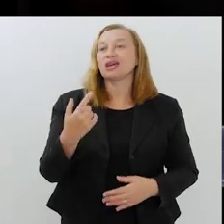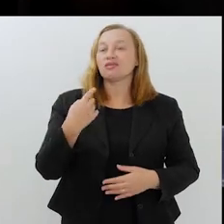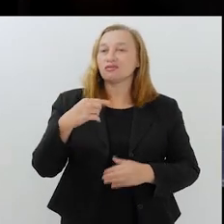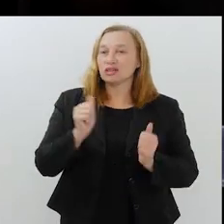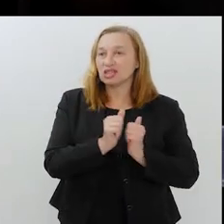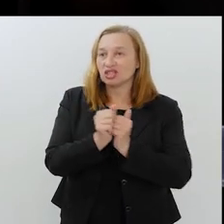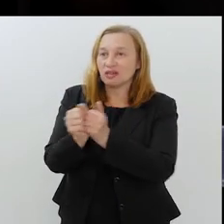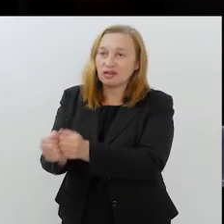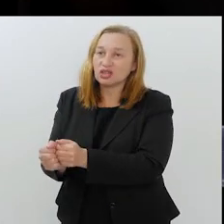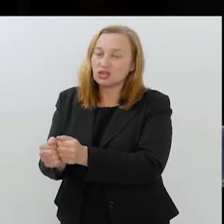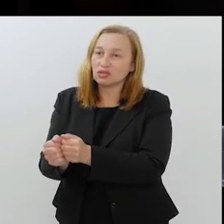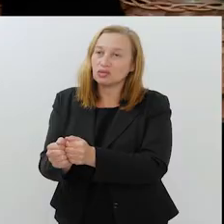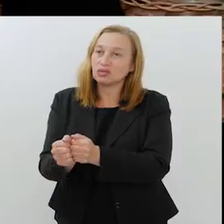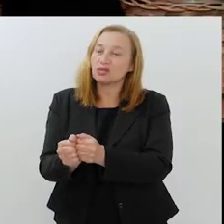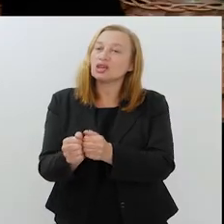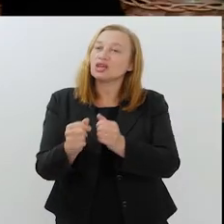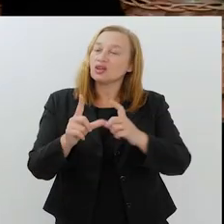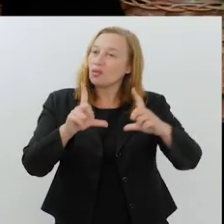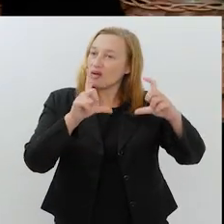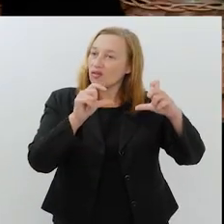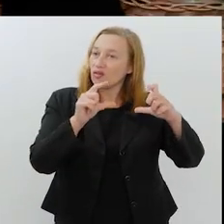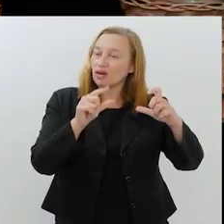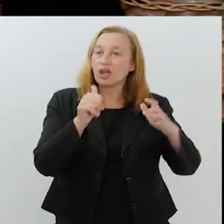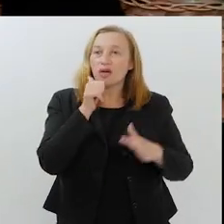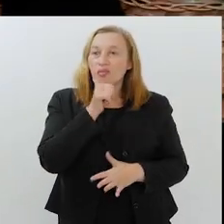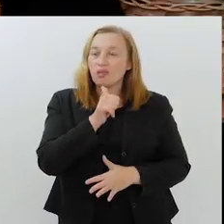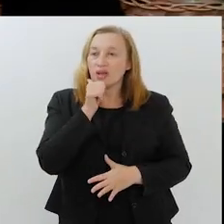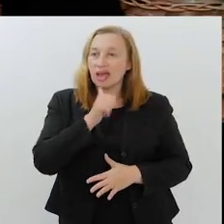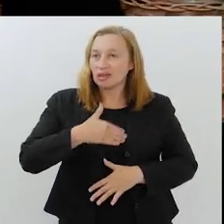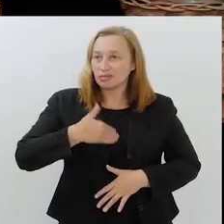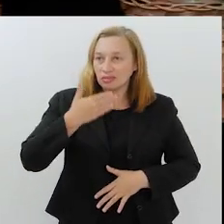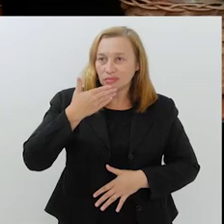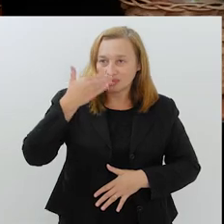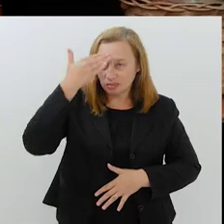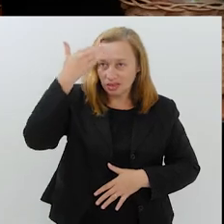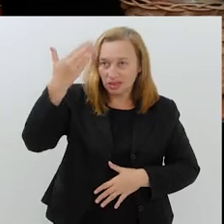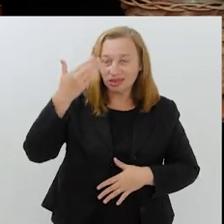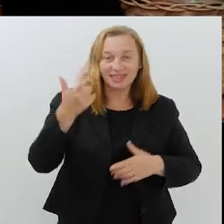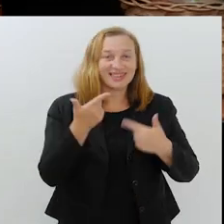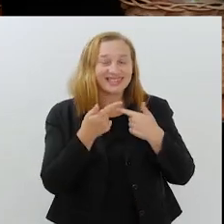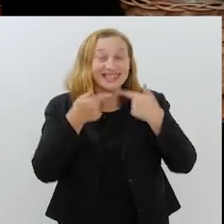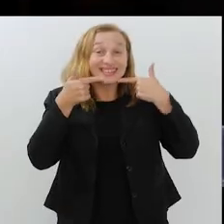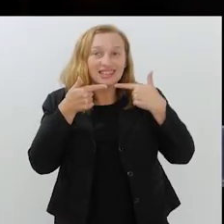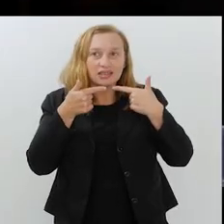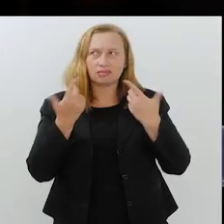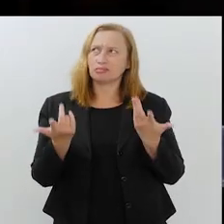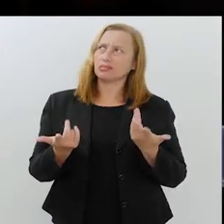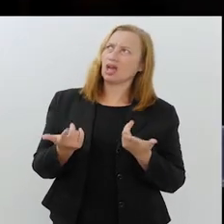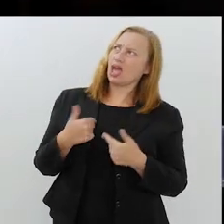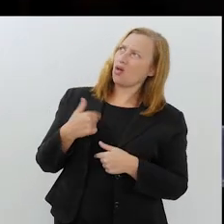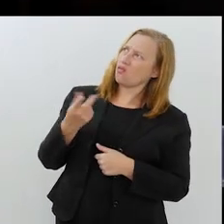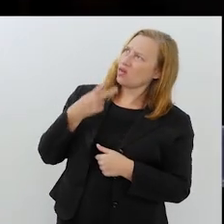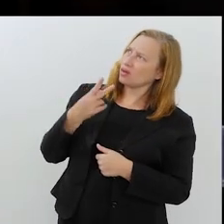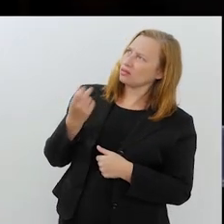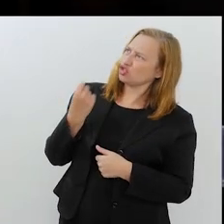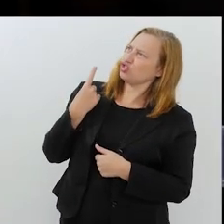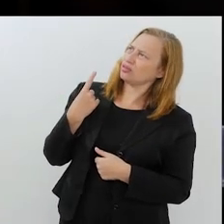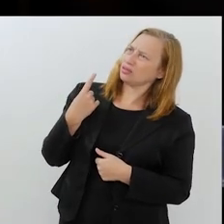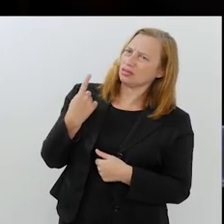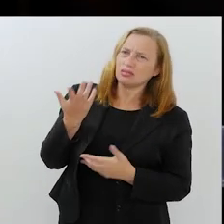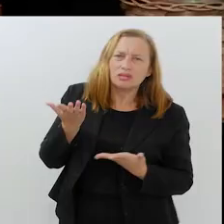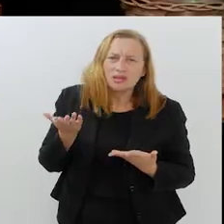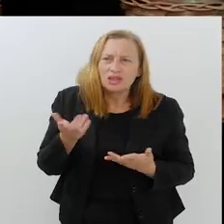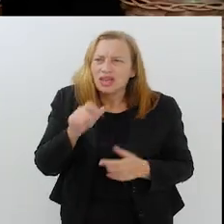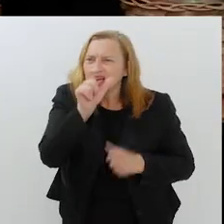e eu fiz a foto. E aí, isso é uma matéria no Extra, mulheres muçulmanas sorrirem. Falei, ué, gente? Pelo amor